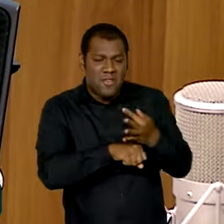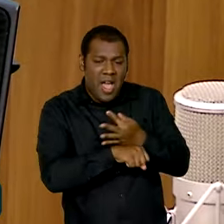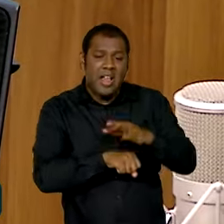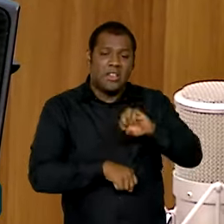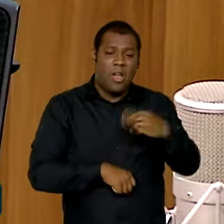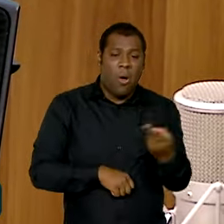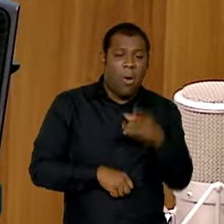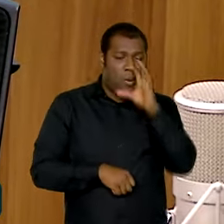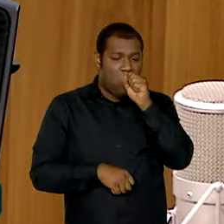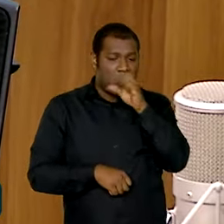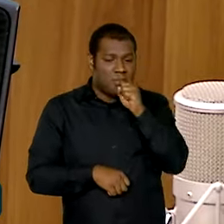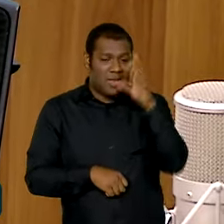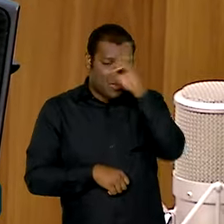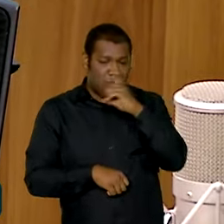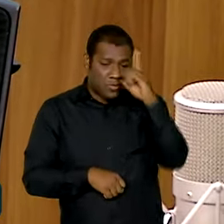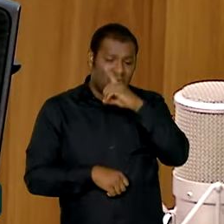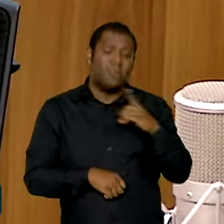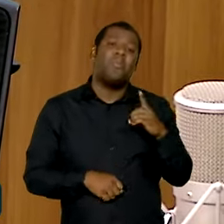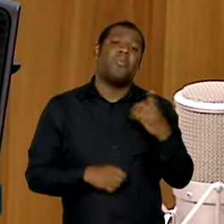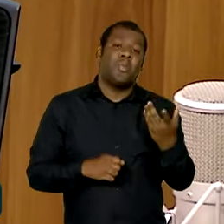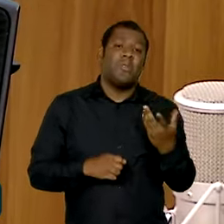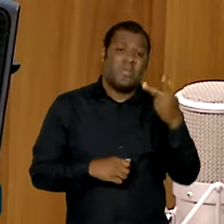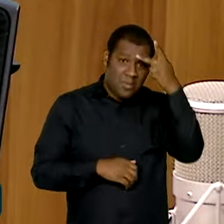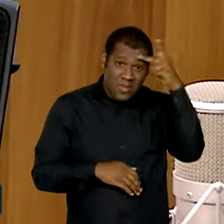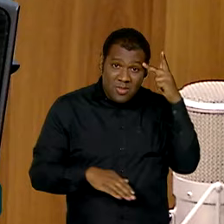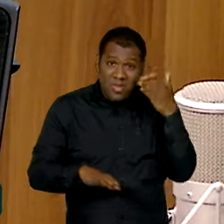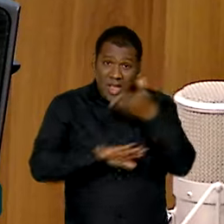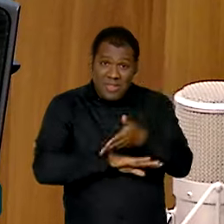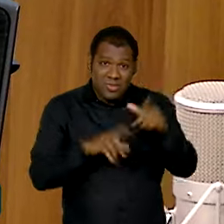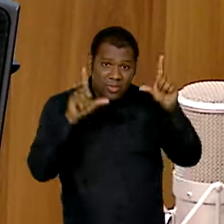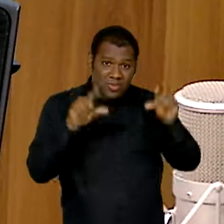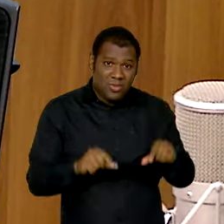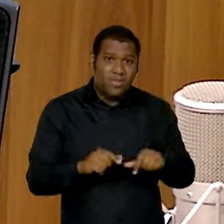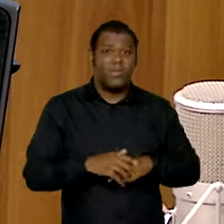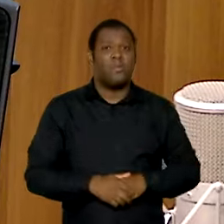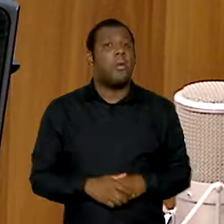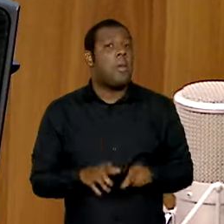quando a média de negociações costuma cair, a gente já tem um número três vezes maior. Então, vamos lá.